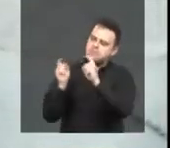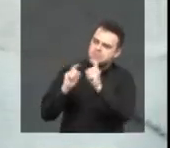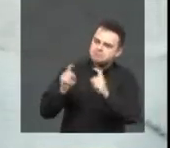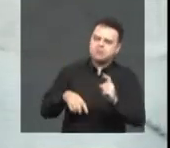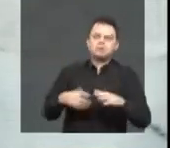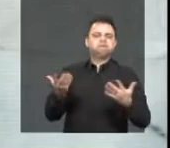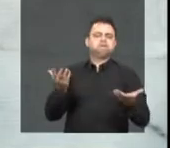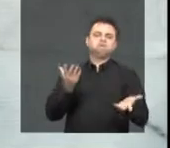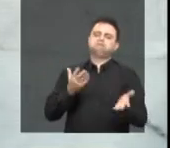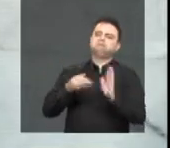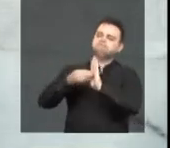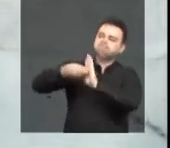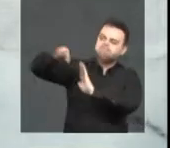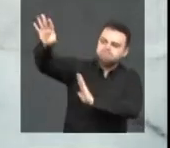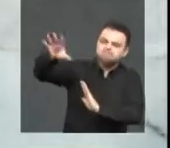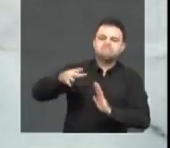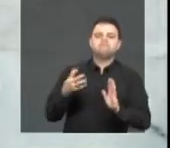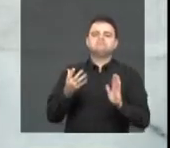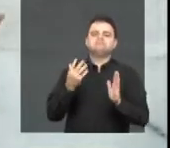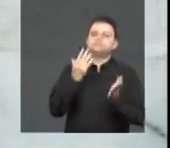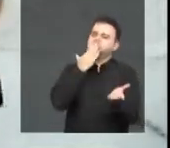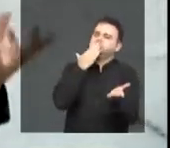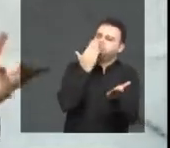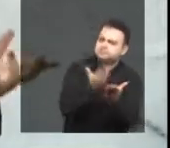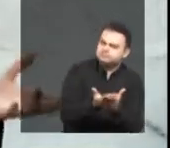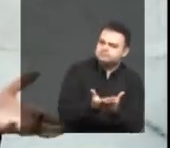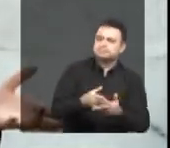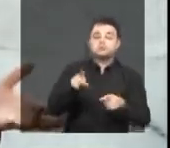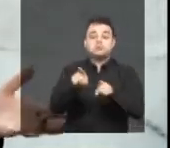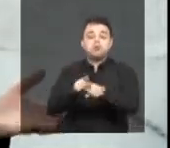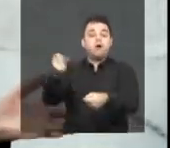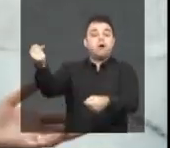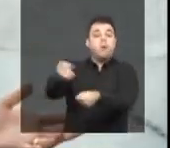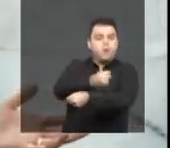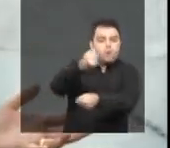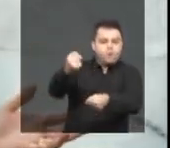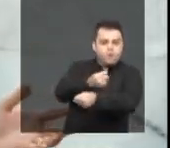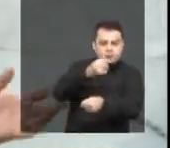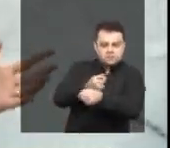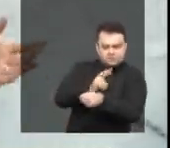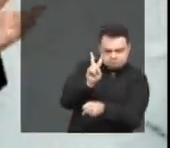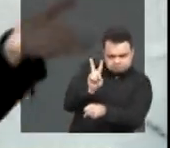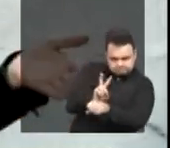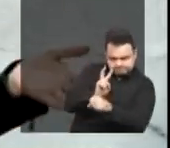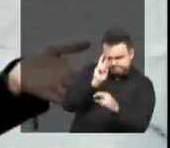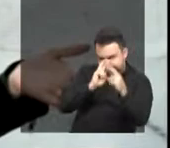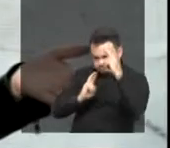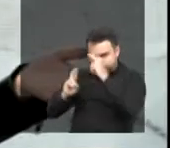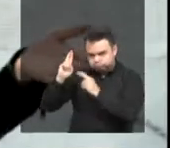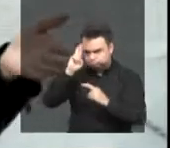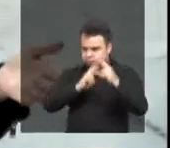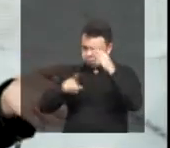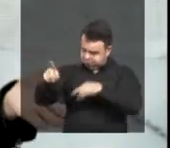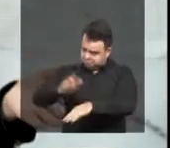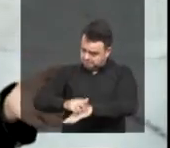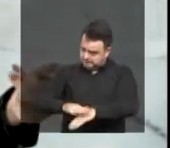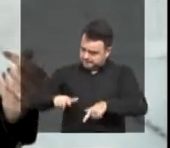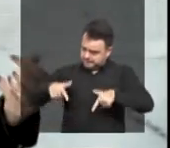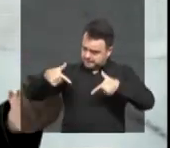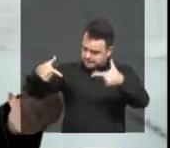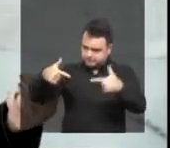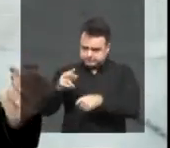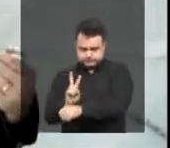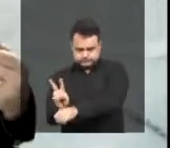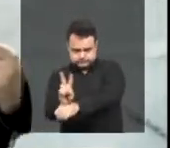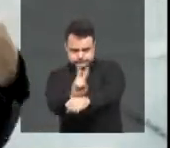indicações, fazendo solicitações e acompanhando a execução de obras. E o senhor também tem esse papel bastante atuante,